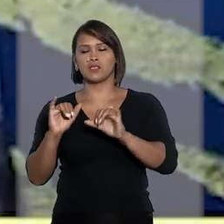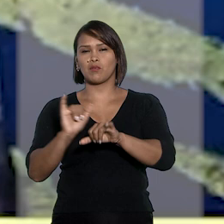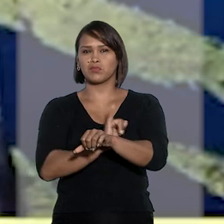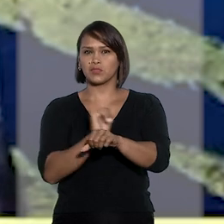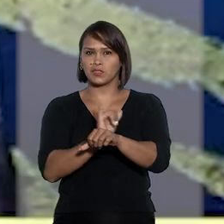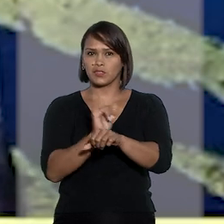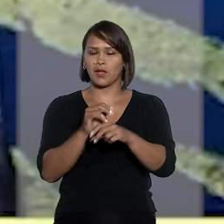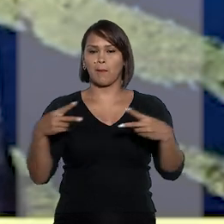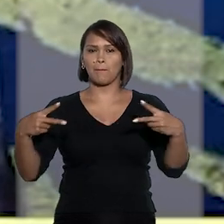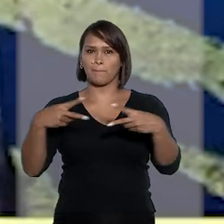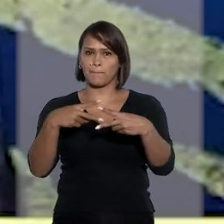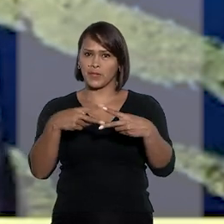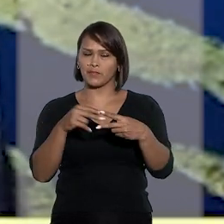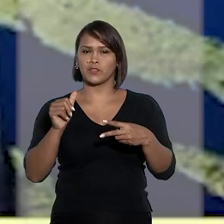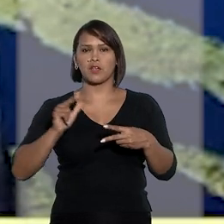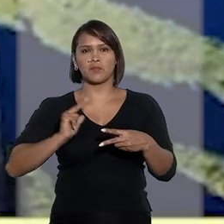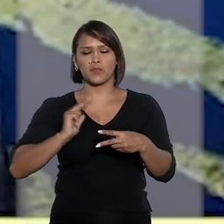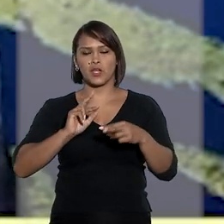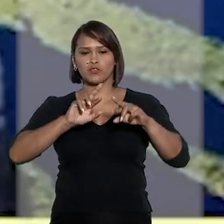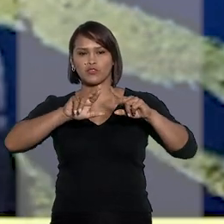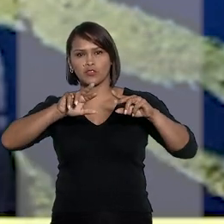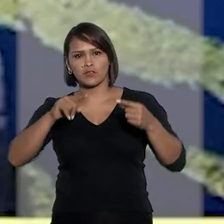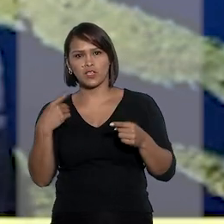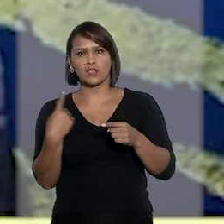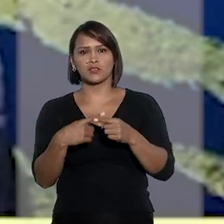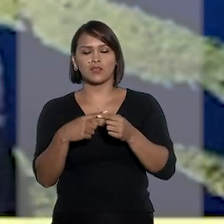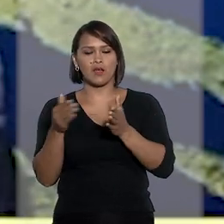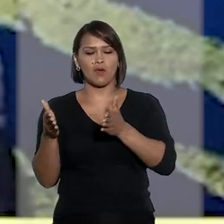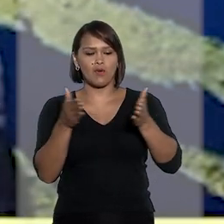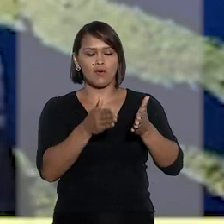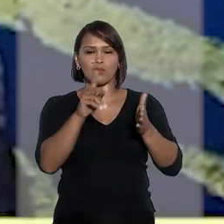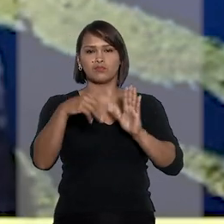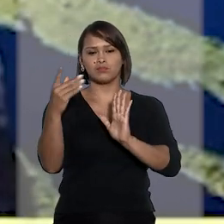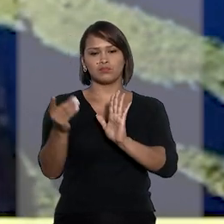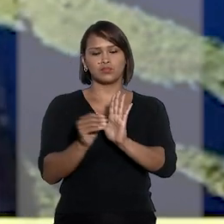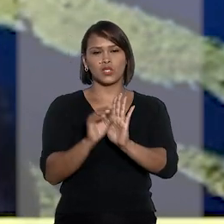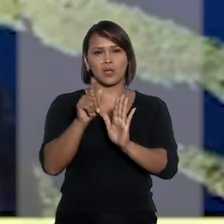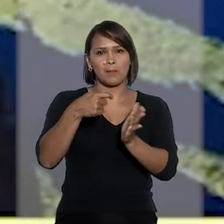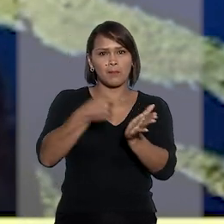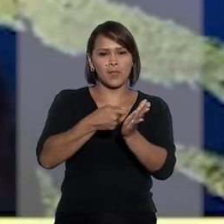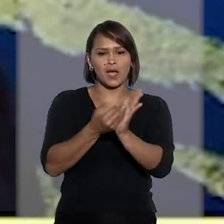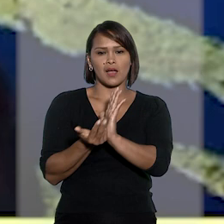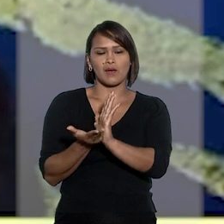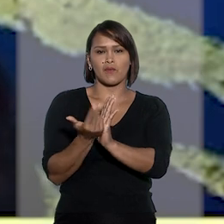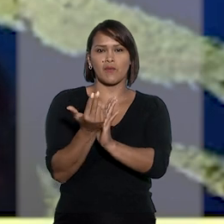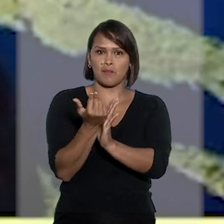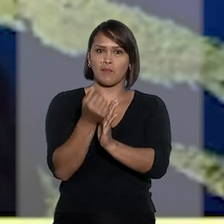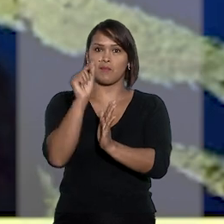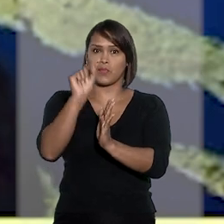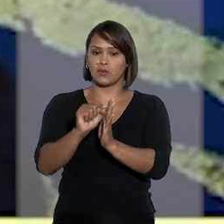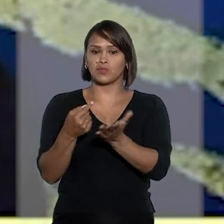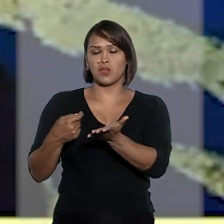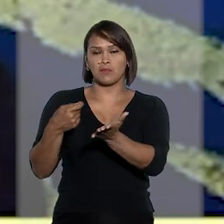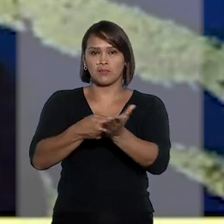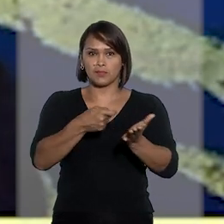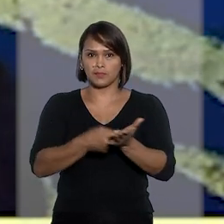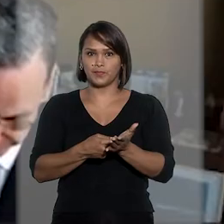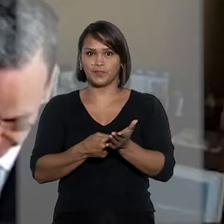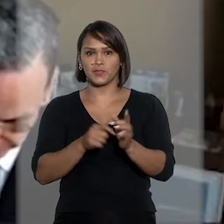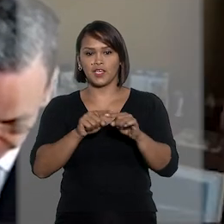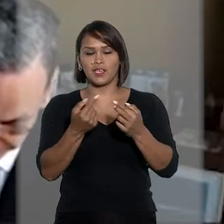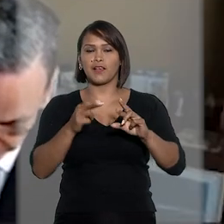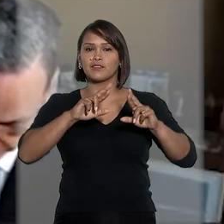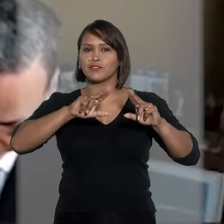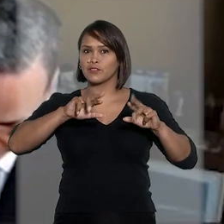planos de caráter previdenciário que se diferenciam em razão do momento em que o contribuinte paga o imposto de renda sobre a aplicação.